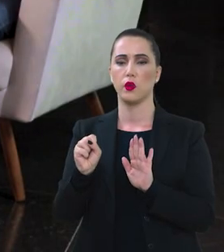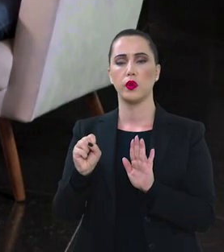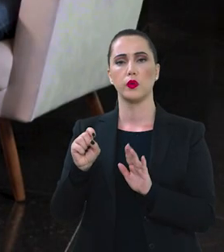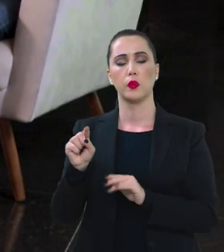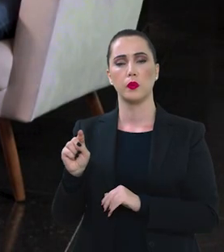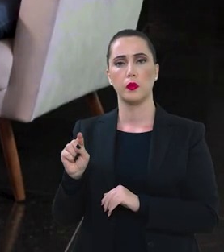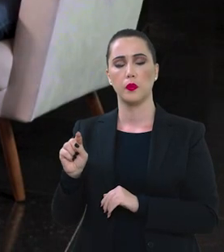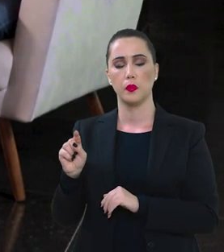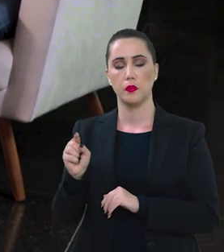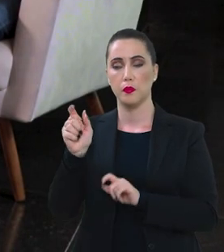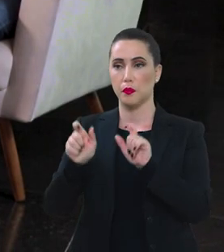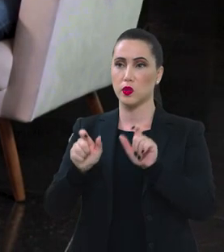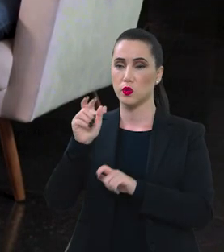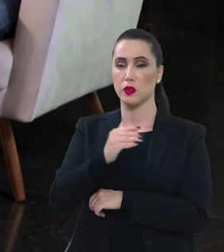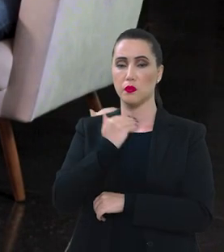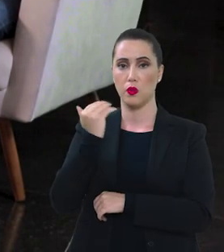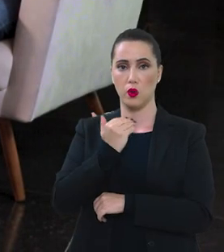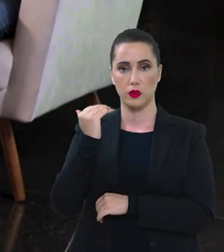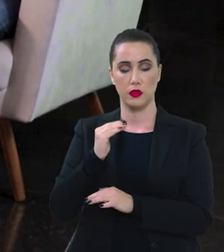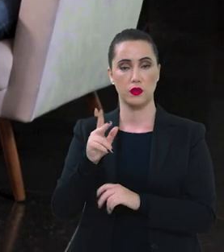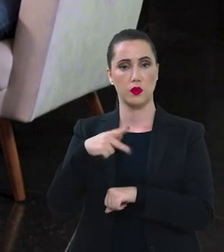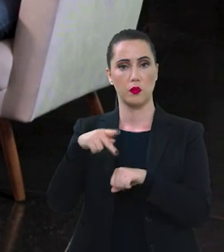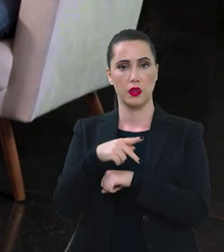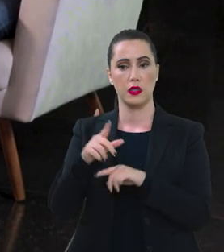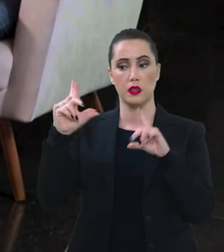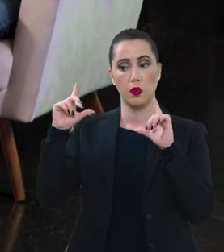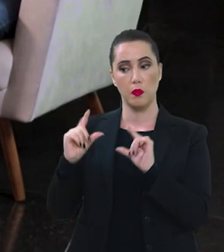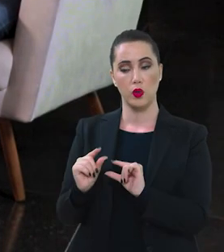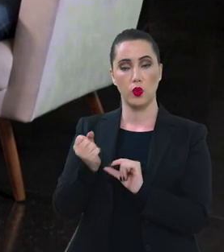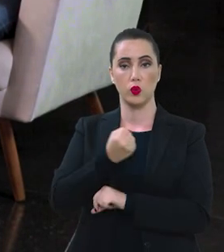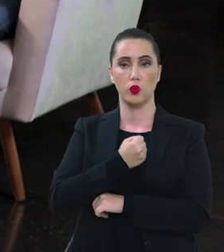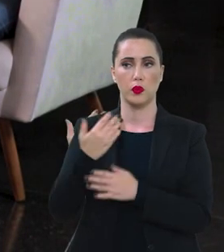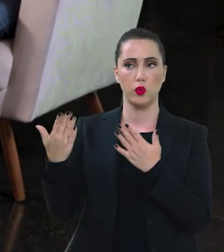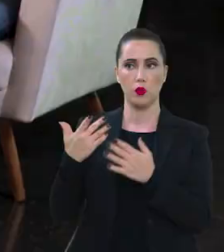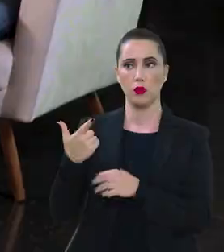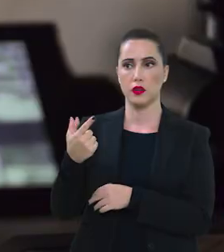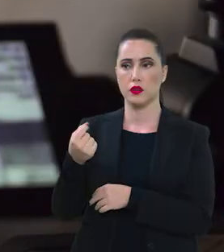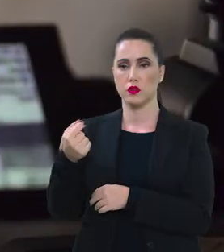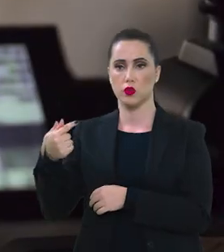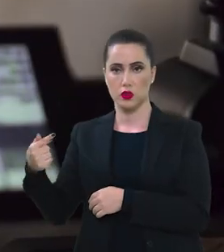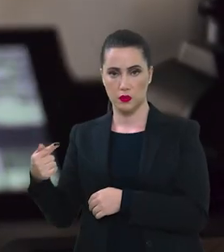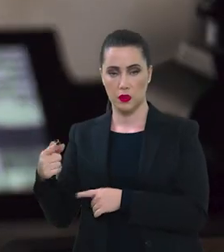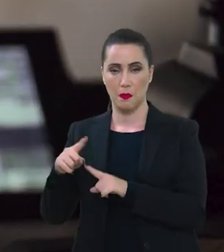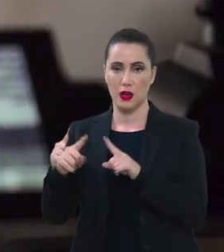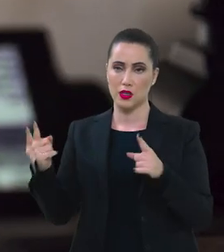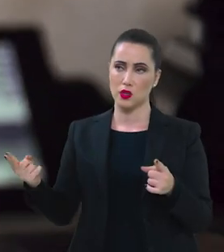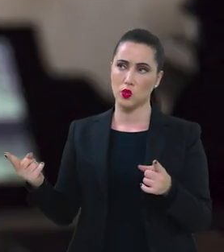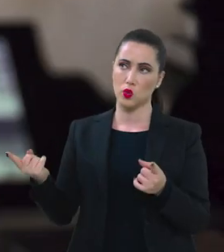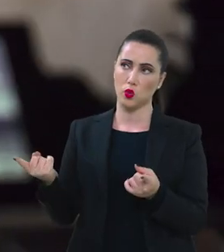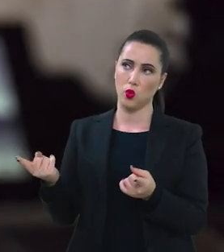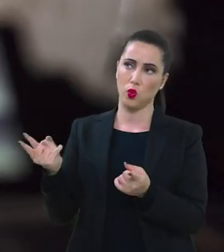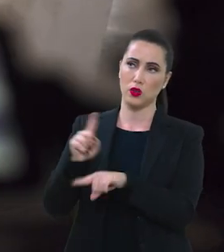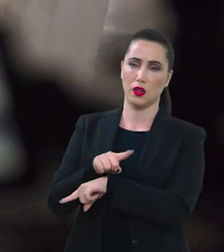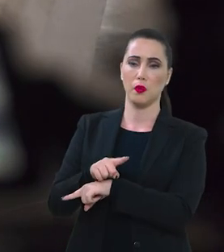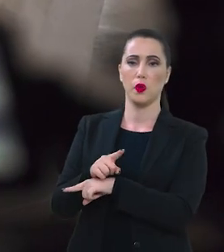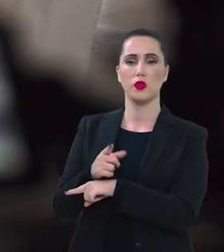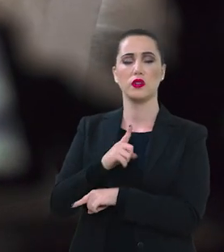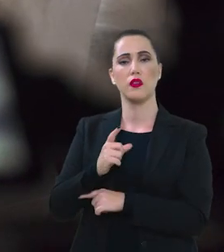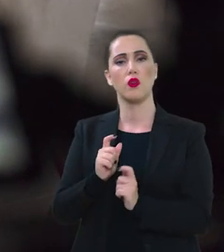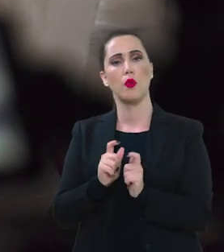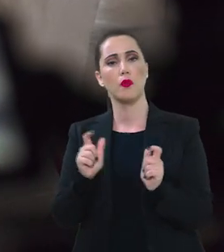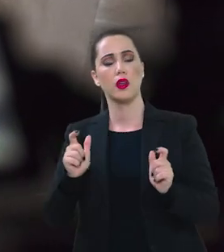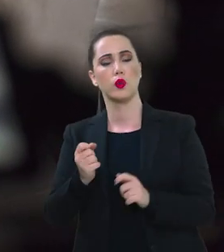mil homicídios no país que seria o menor índice desde 2007. Mas paradoxalmente como você falou